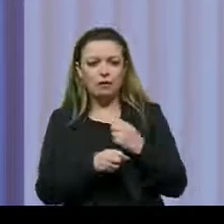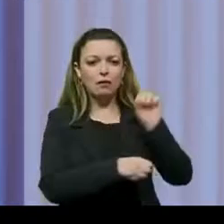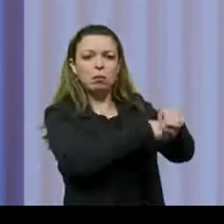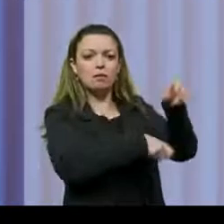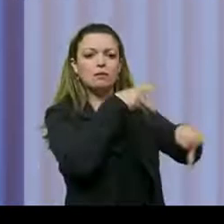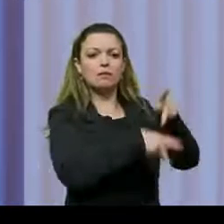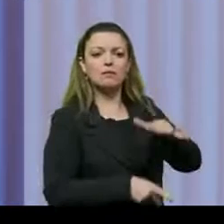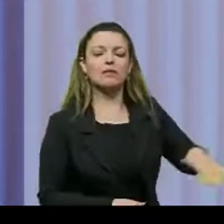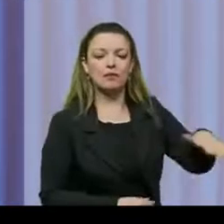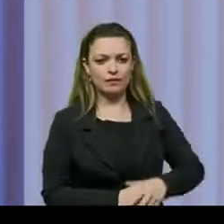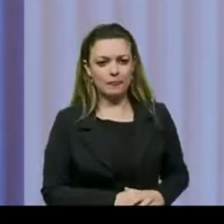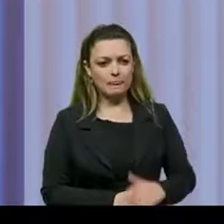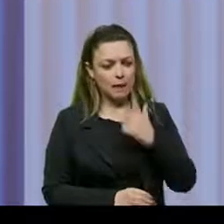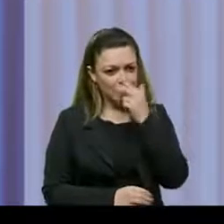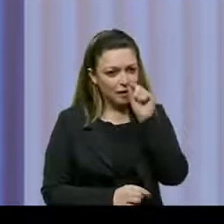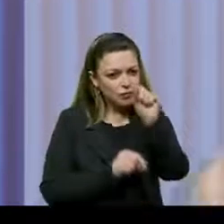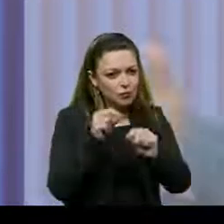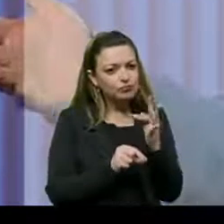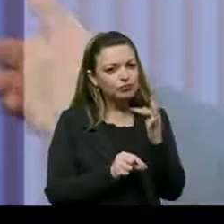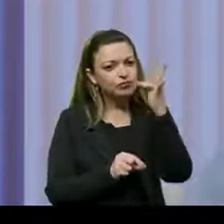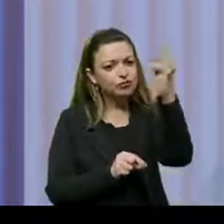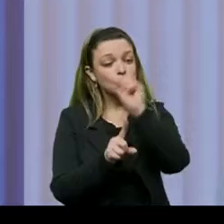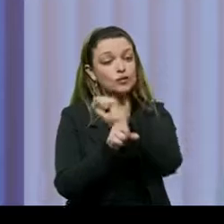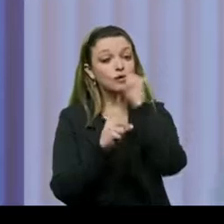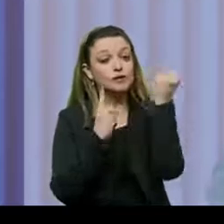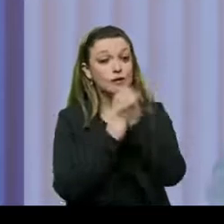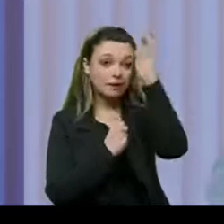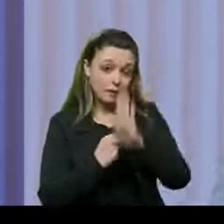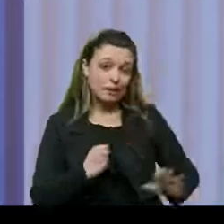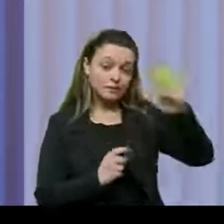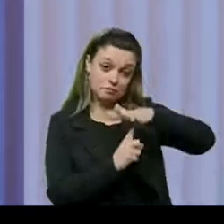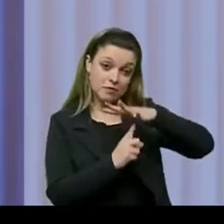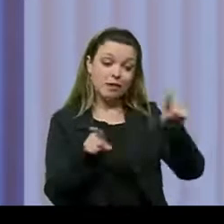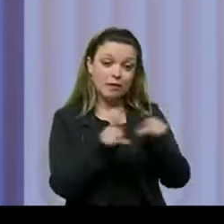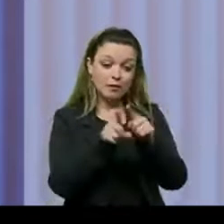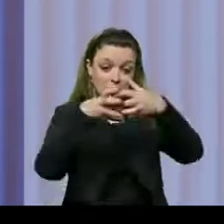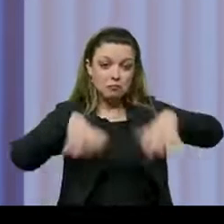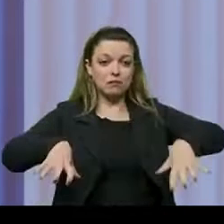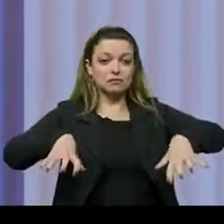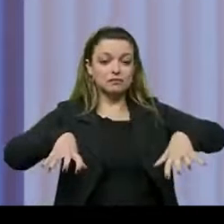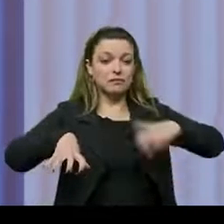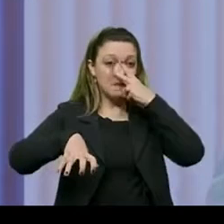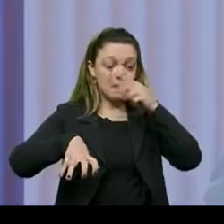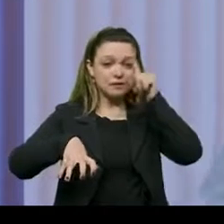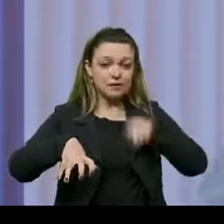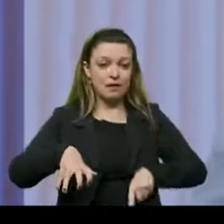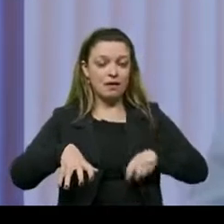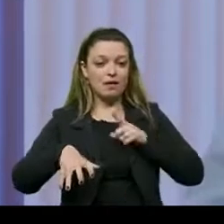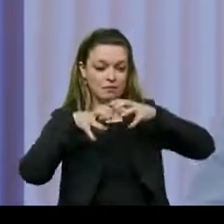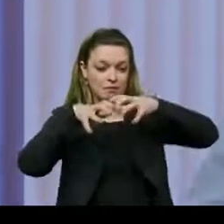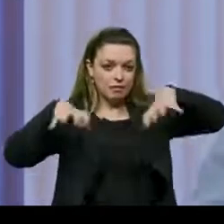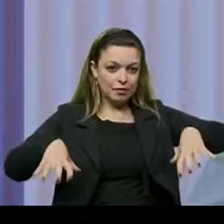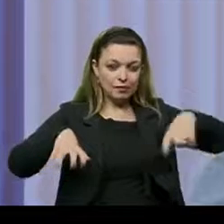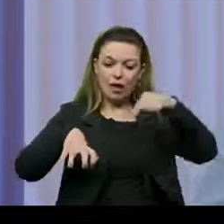levará a divisão da sociedade brasileira, e paranaense por consequência, em duas classes sociais, a dos que